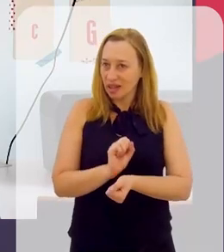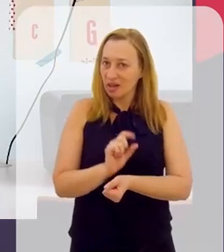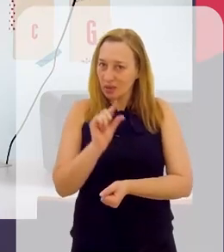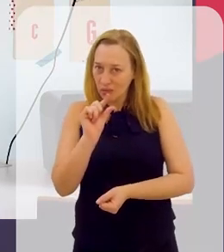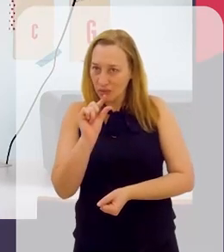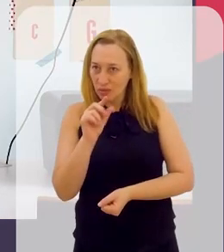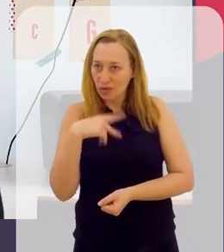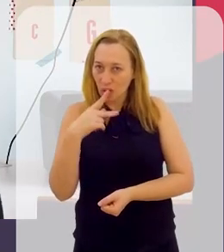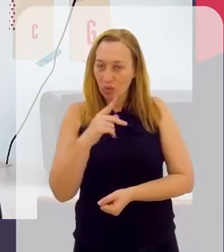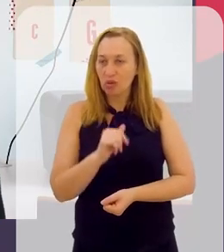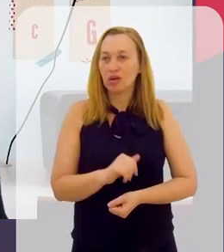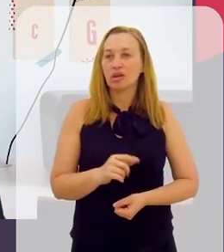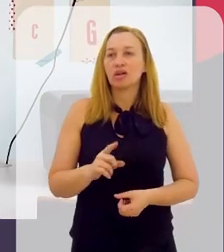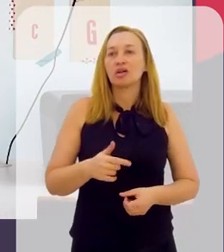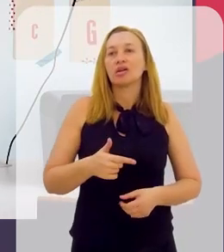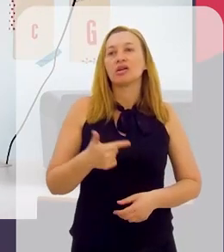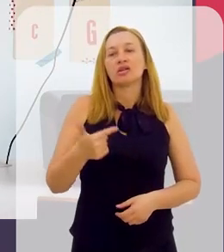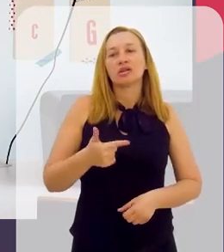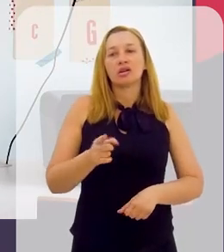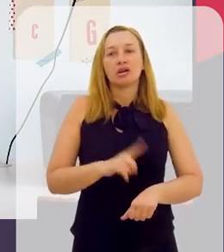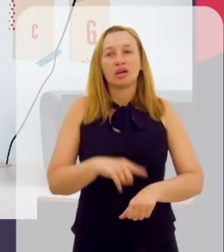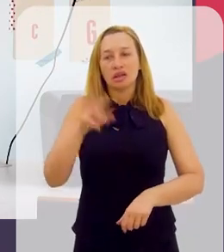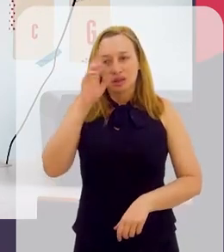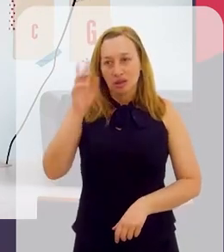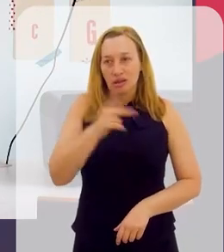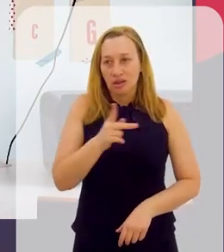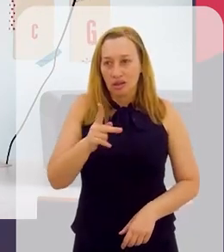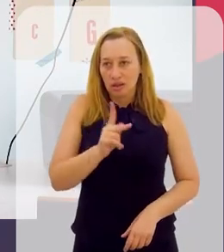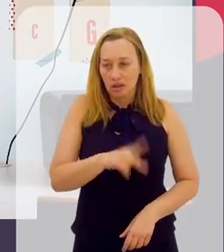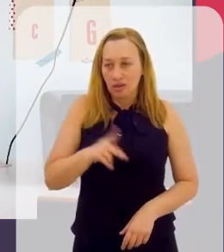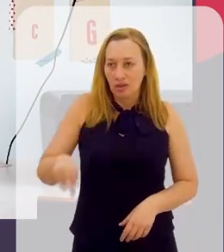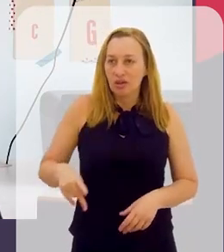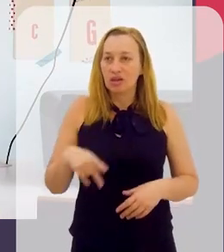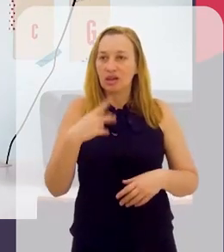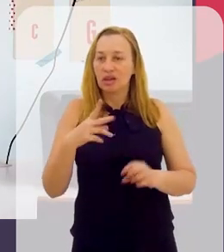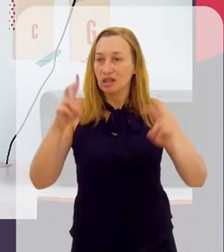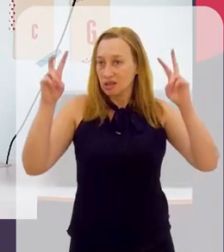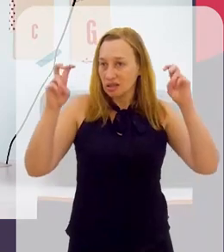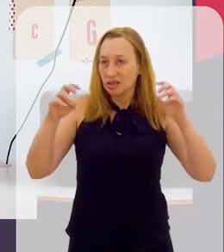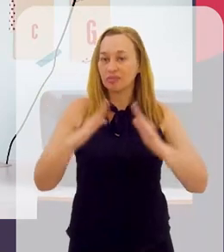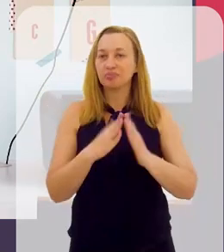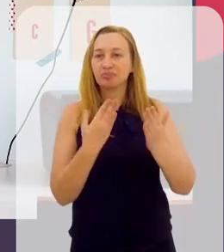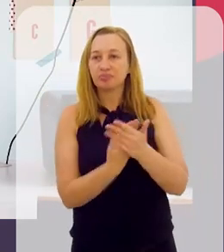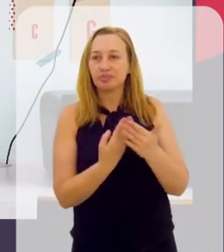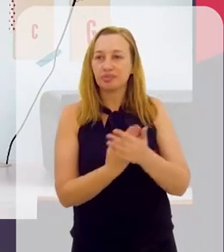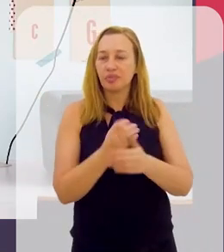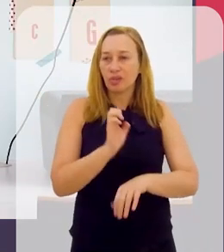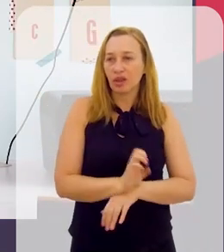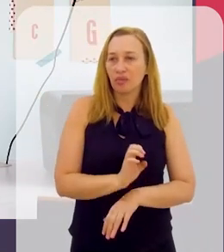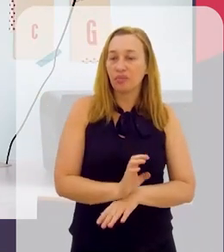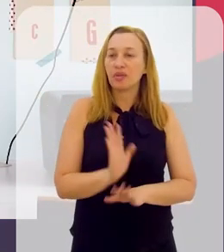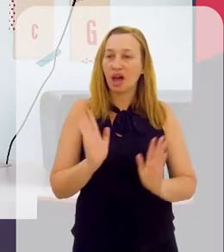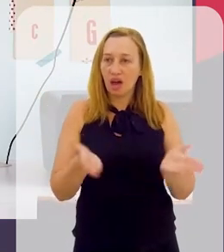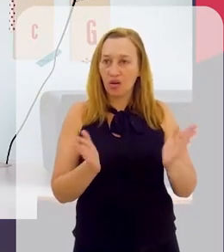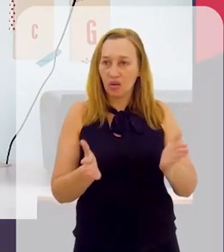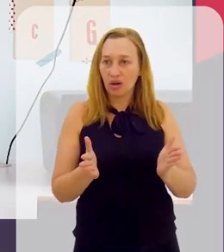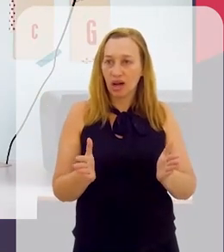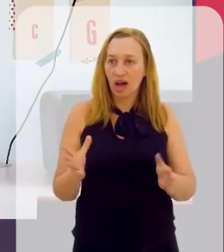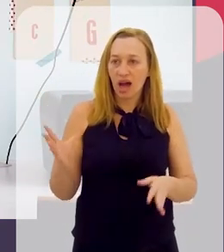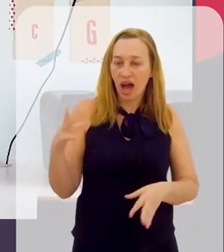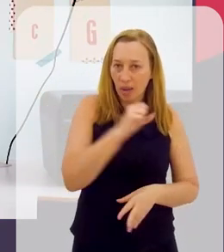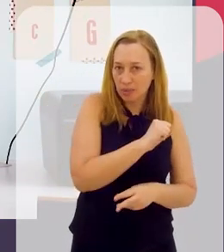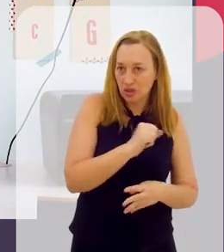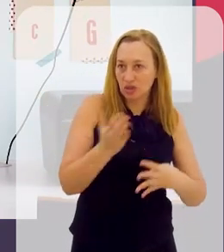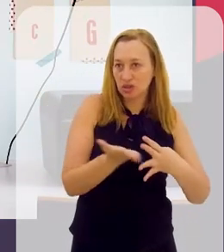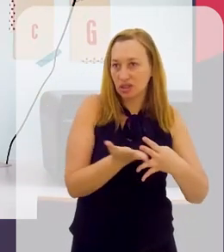A gente vai falar um pouquinho mais sobre isso no segundo bloco, professor. A gente vai falar mais sobre essa questão da escola pública. Agora a gente